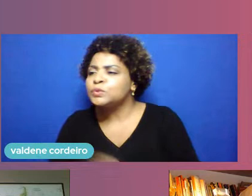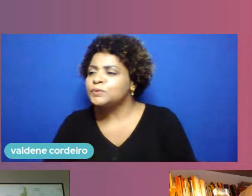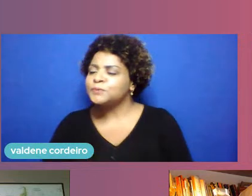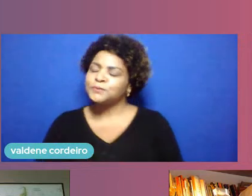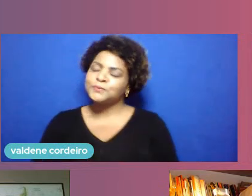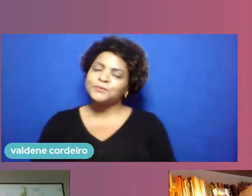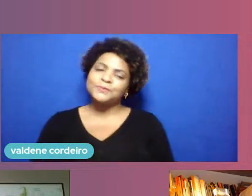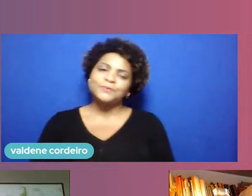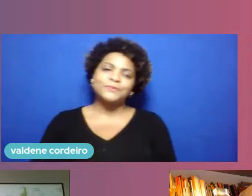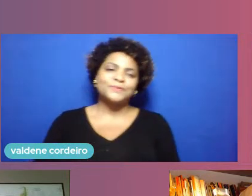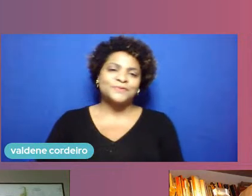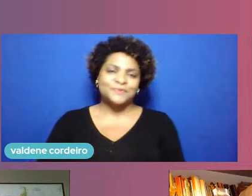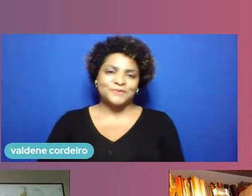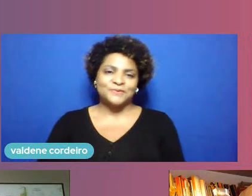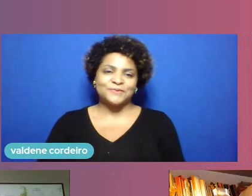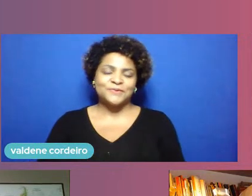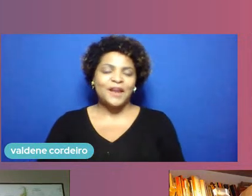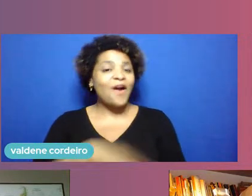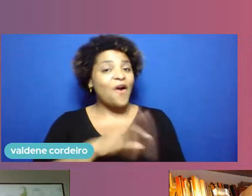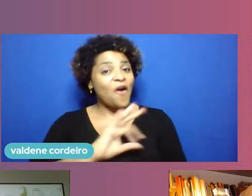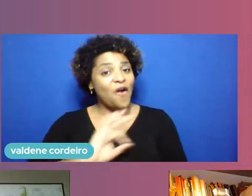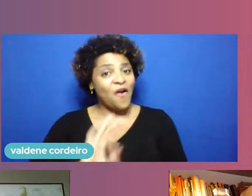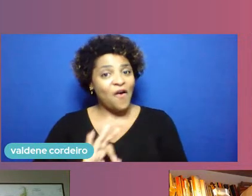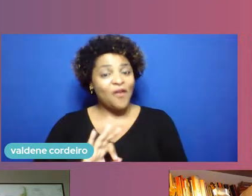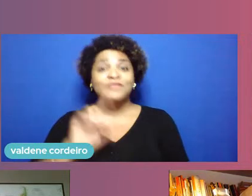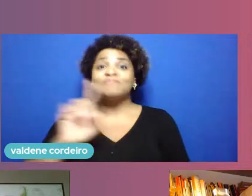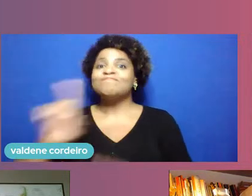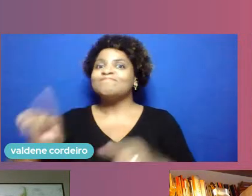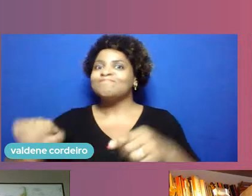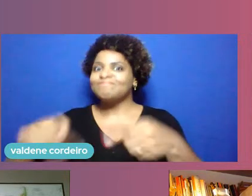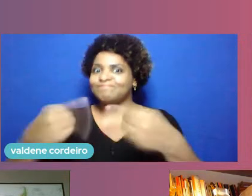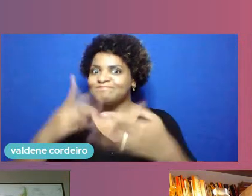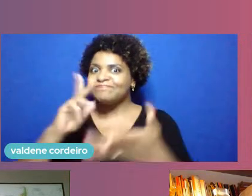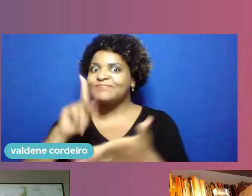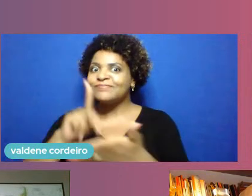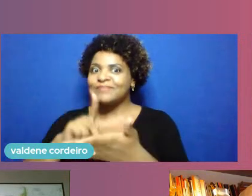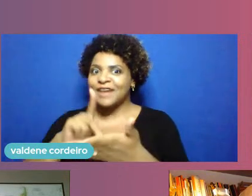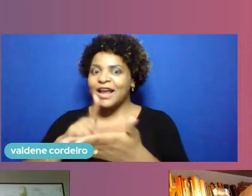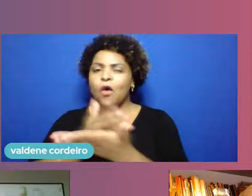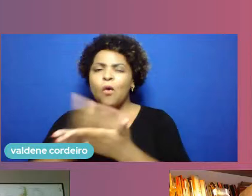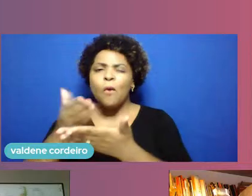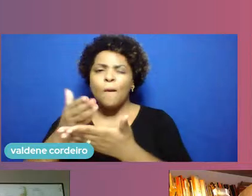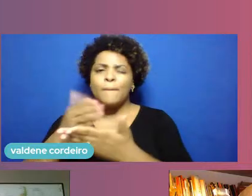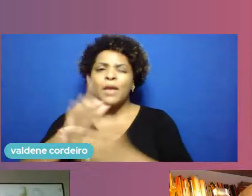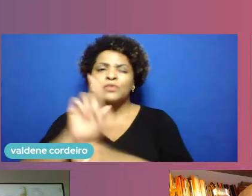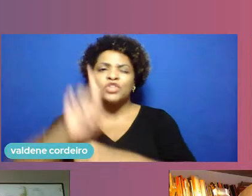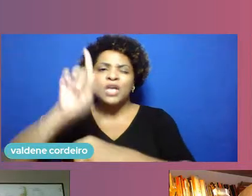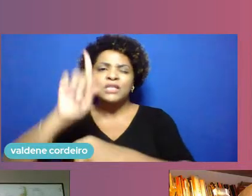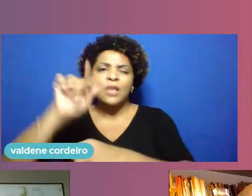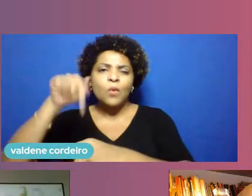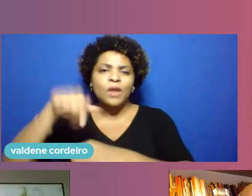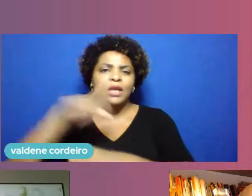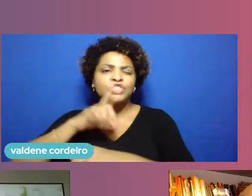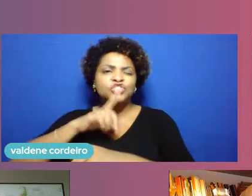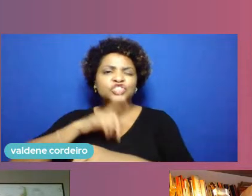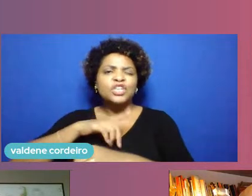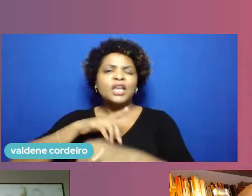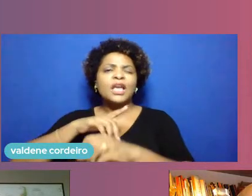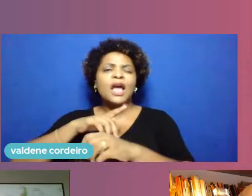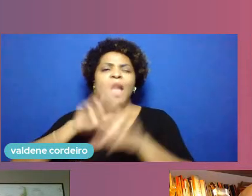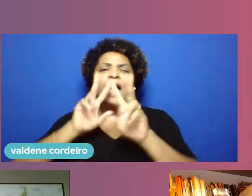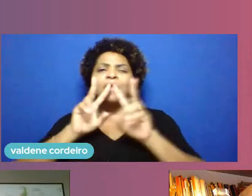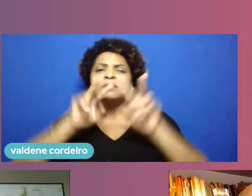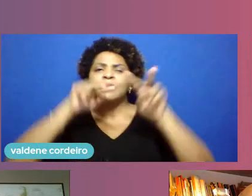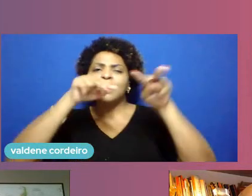Ótimo, Manu. O desafio foi esse mesmo, início da gestão, a gente tinha a expectativa até de, depois daquela primeira onda no começo do ano